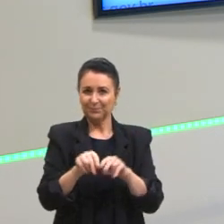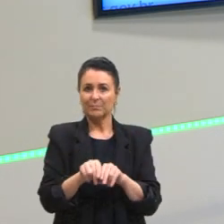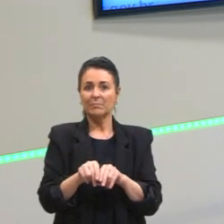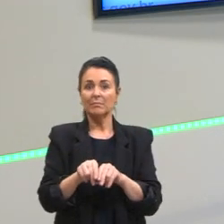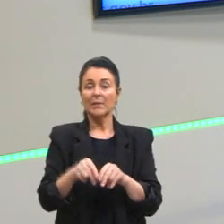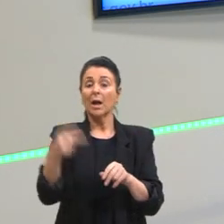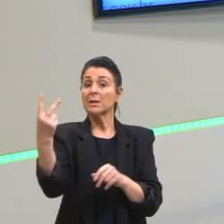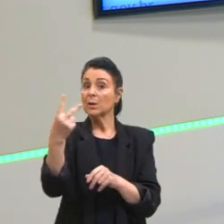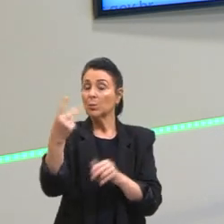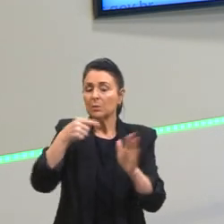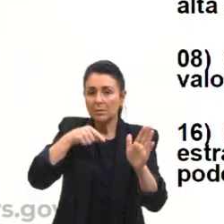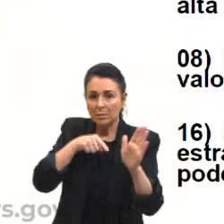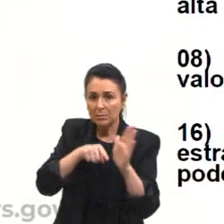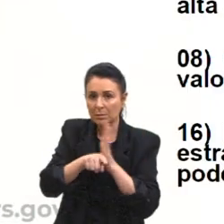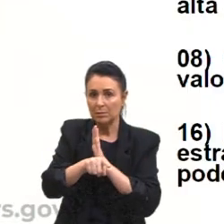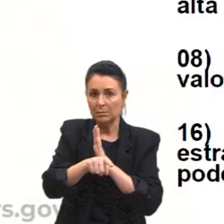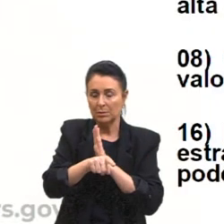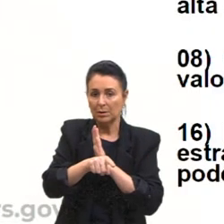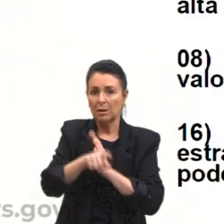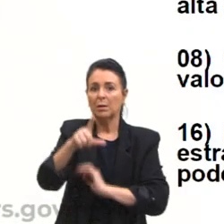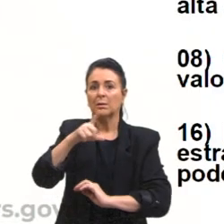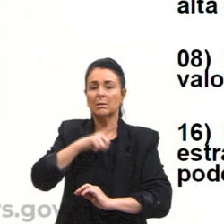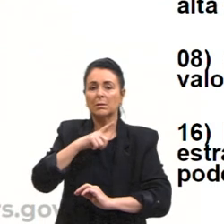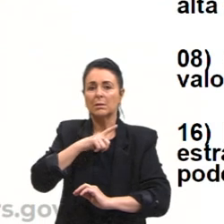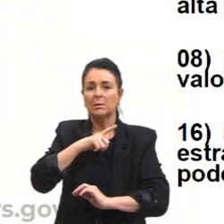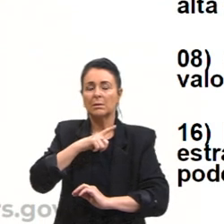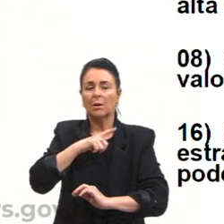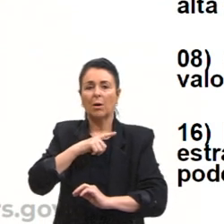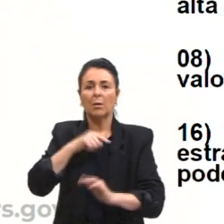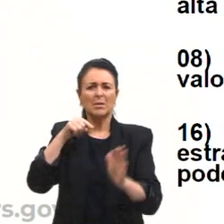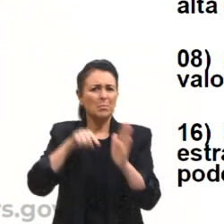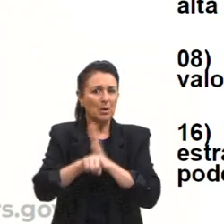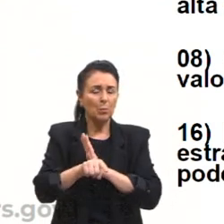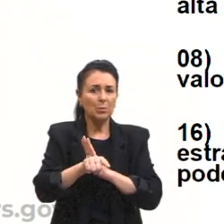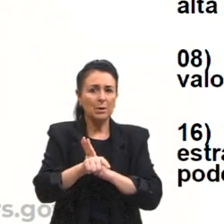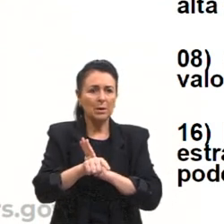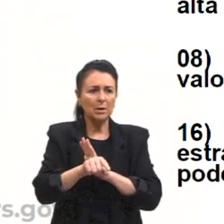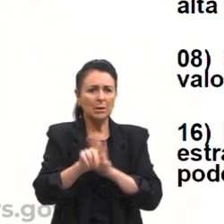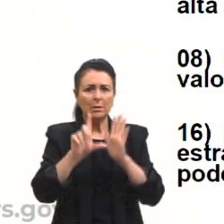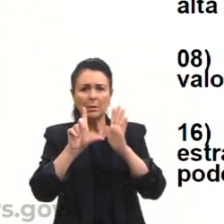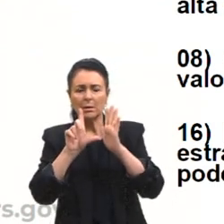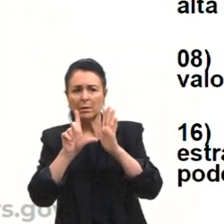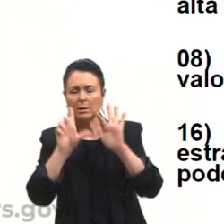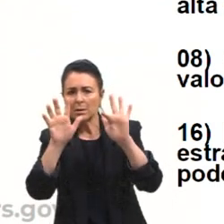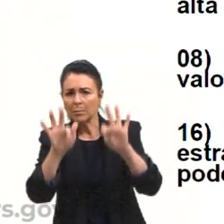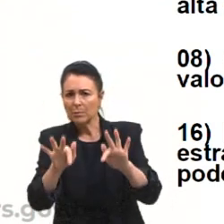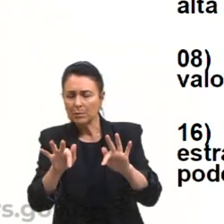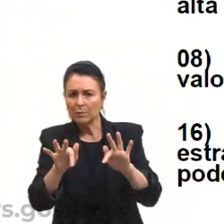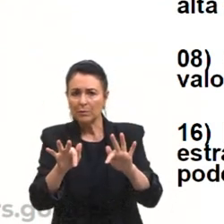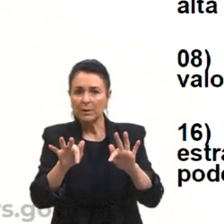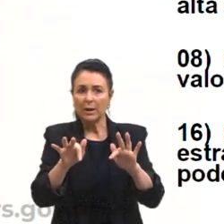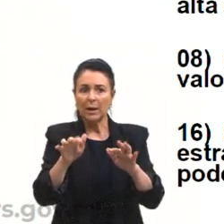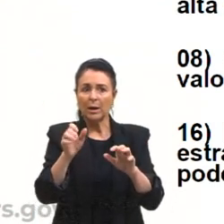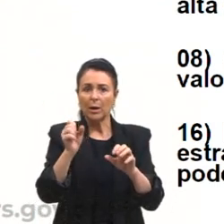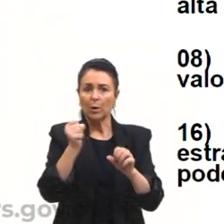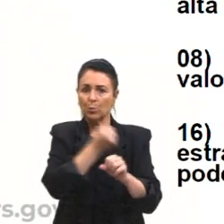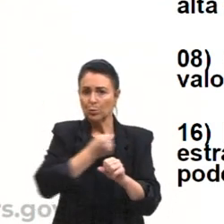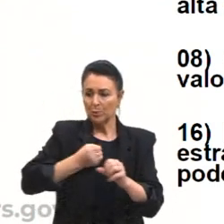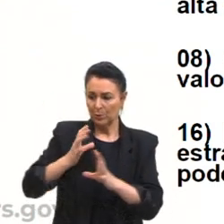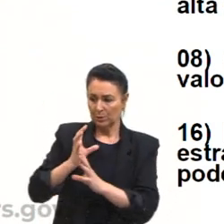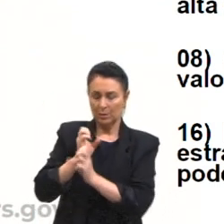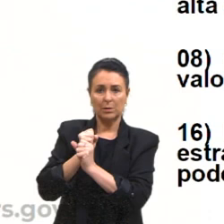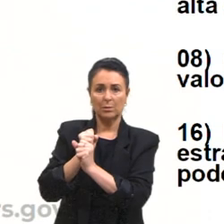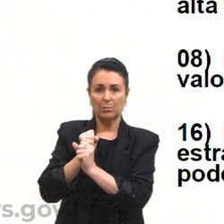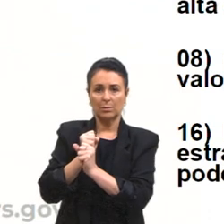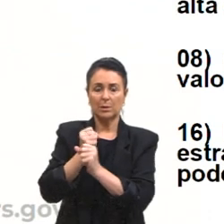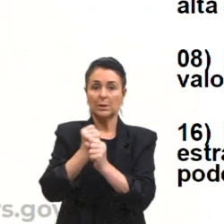vai aparecer, tem muitas questões que são somativas, e aí no final aparece lá o número da soma delas. Essa